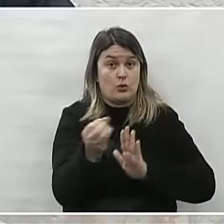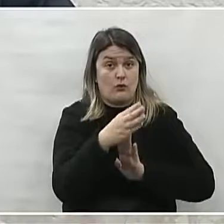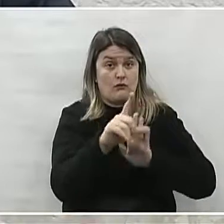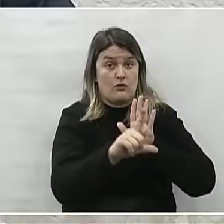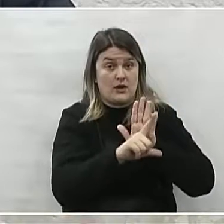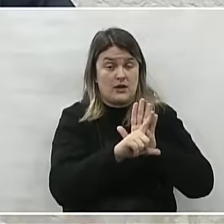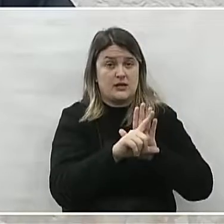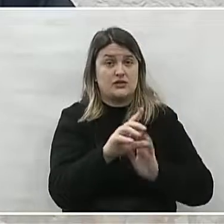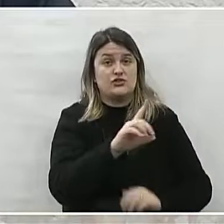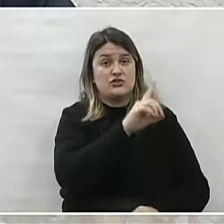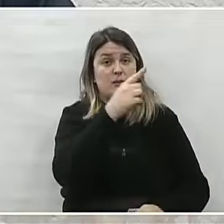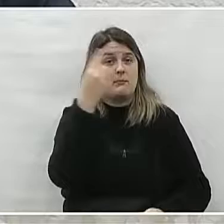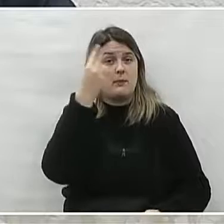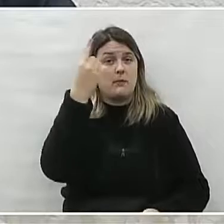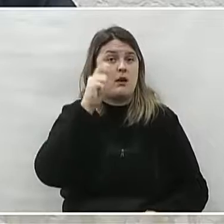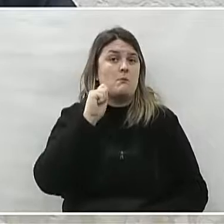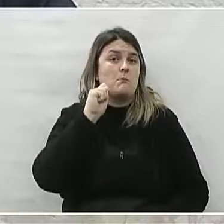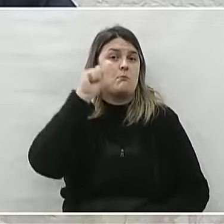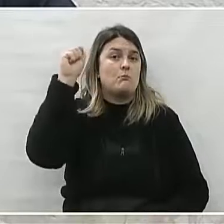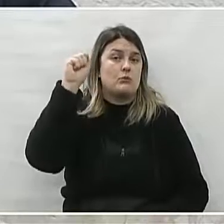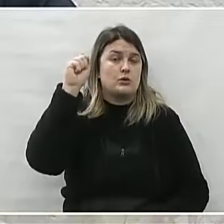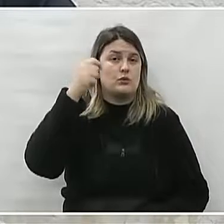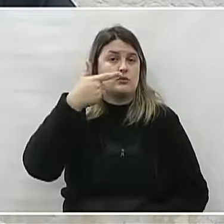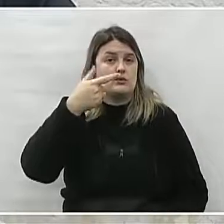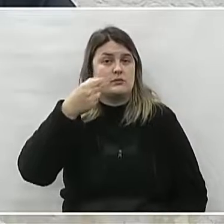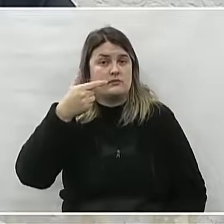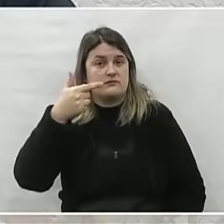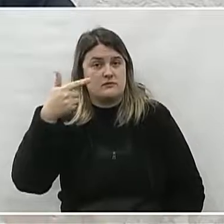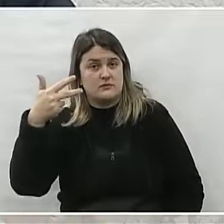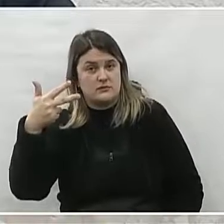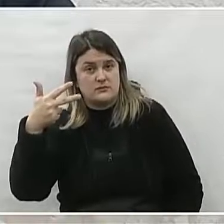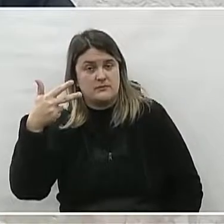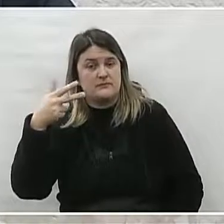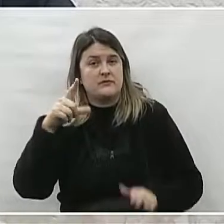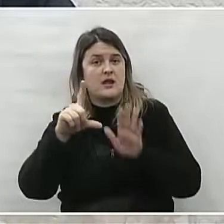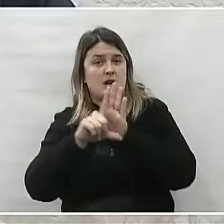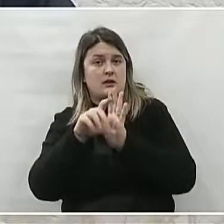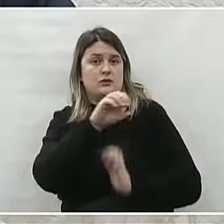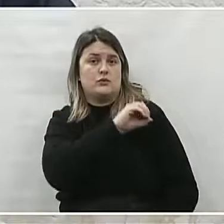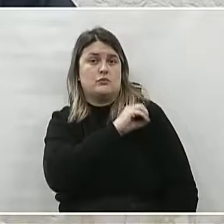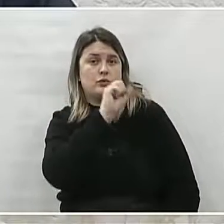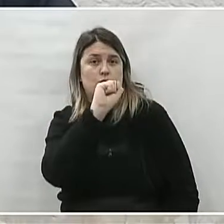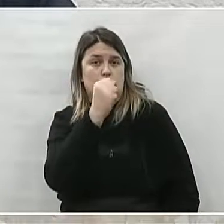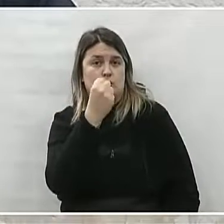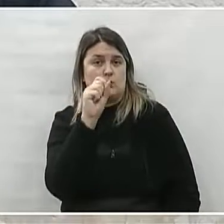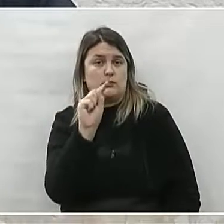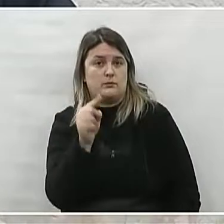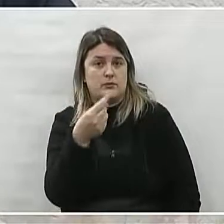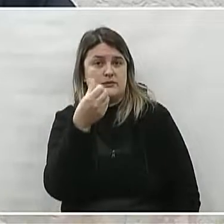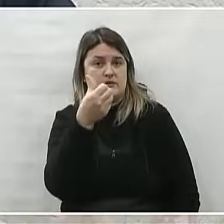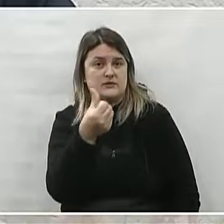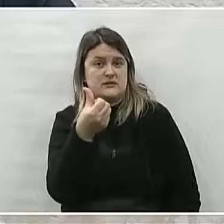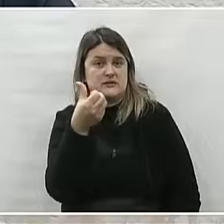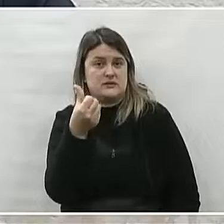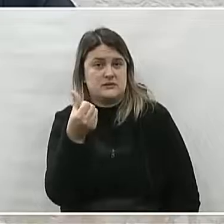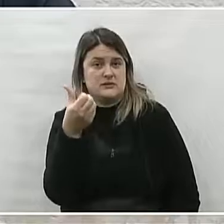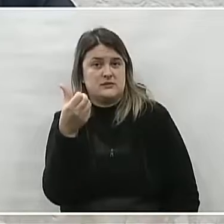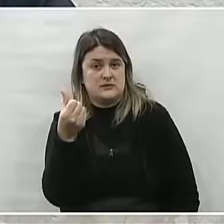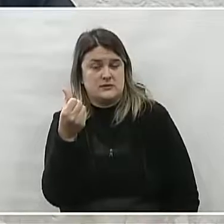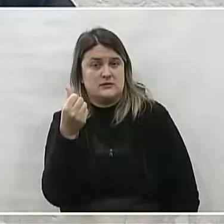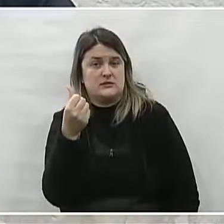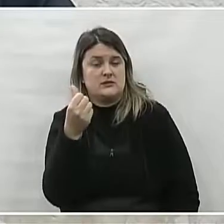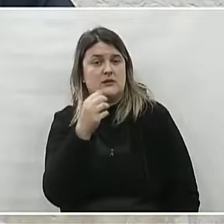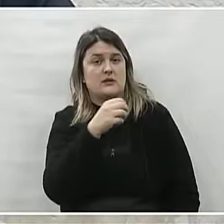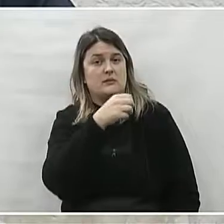pois em 1º de abril de 2023, a Lei nº 8.666,